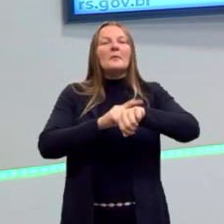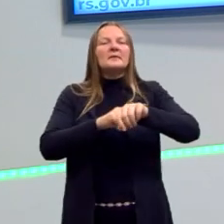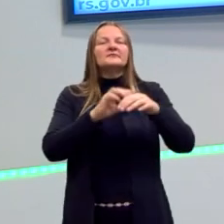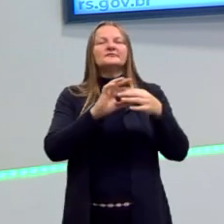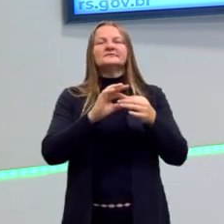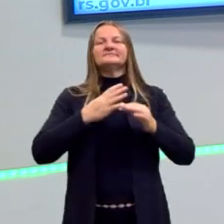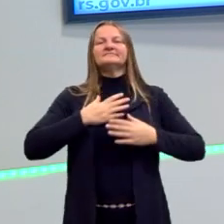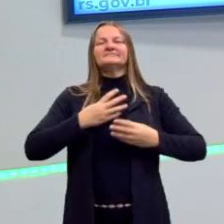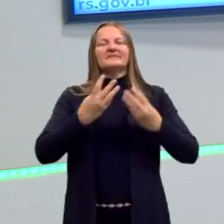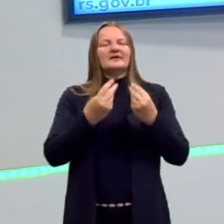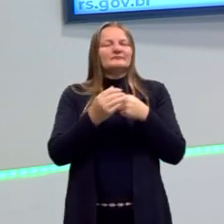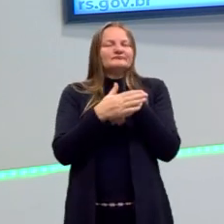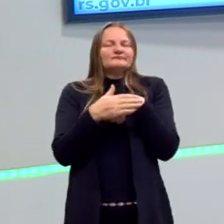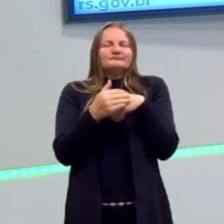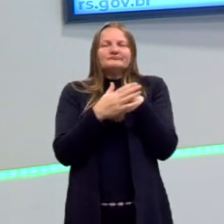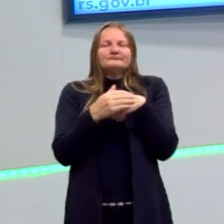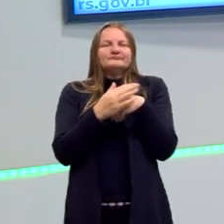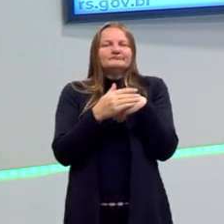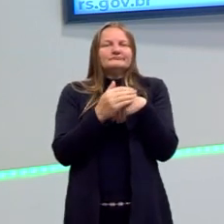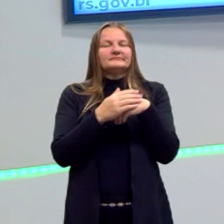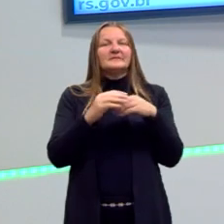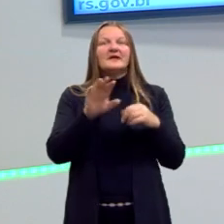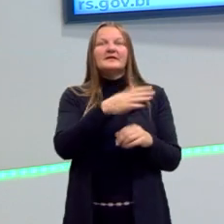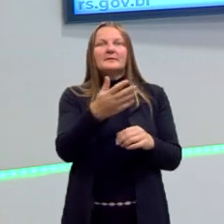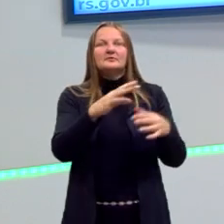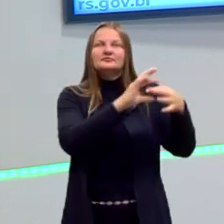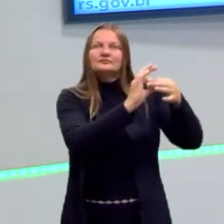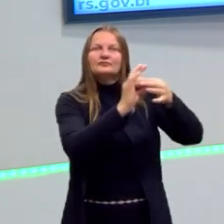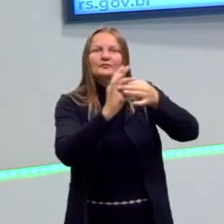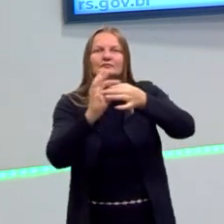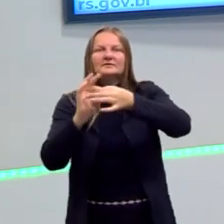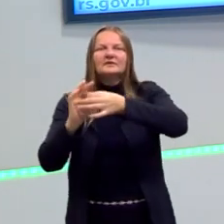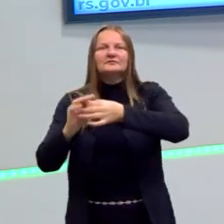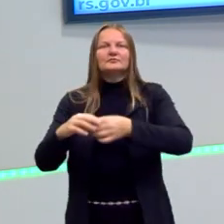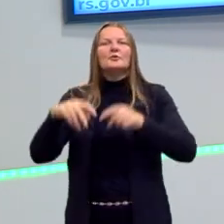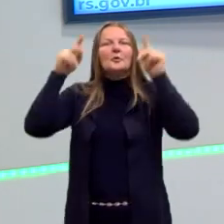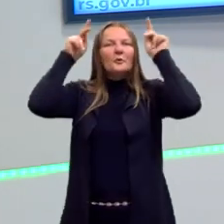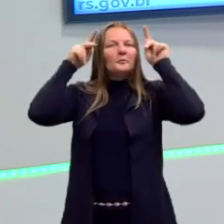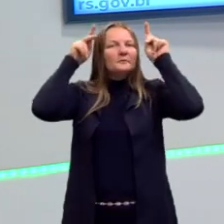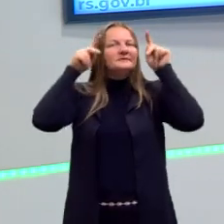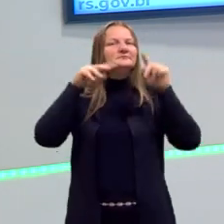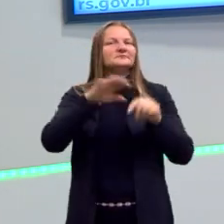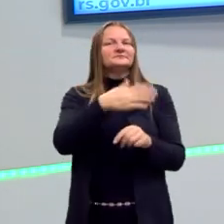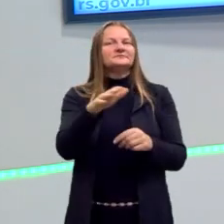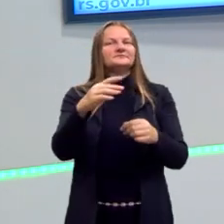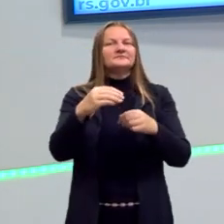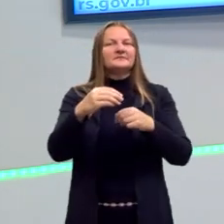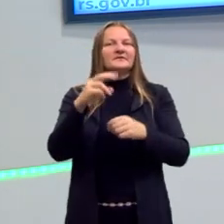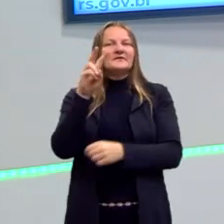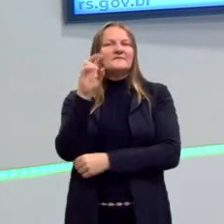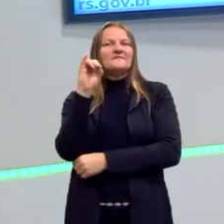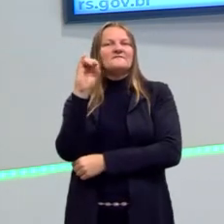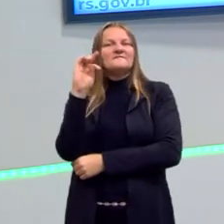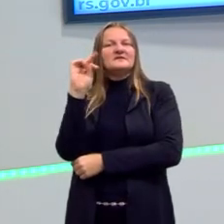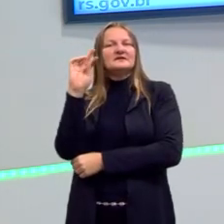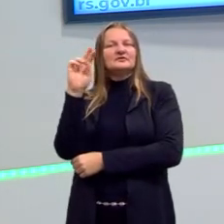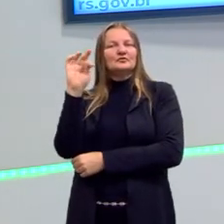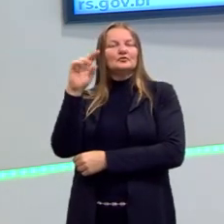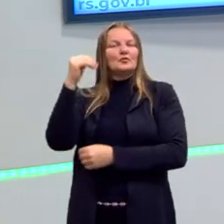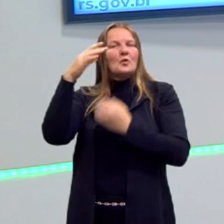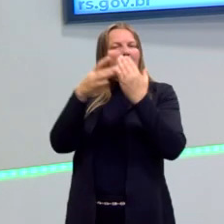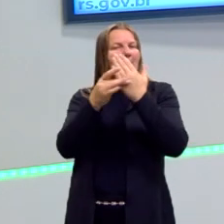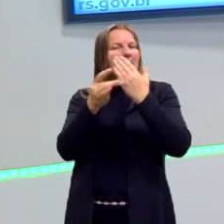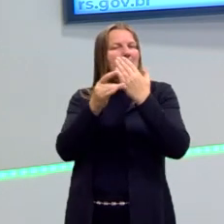agir de forma mais amorosa, deve agir. De acordo com as circunstâncias. Então, o príncipe, de acordo com a sua virtude, com as suas habilidades,